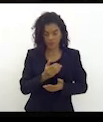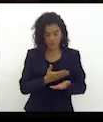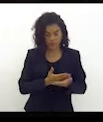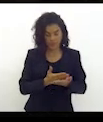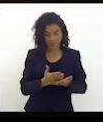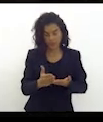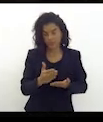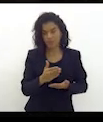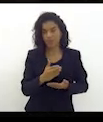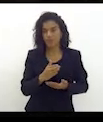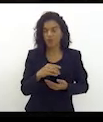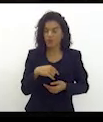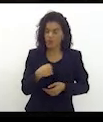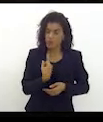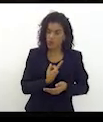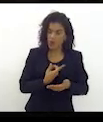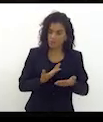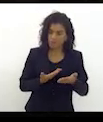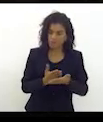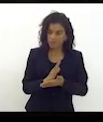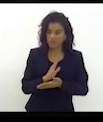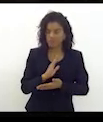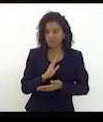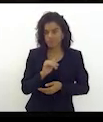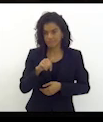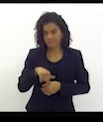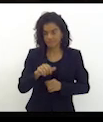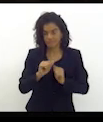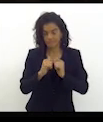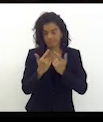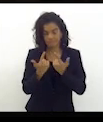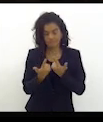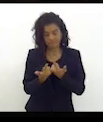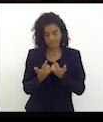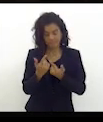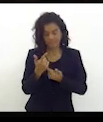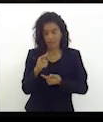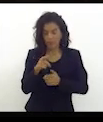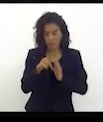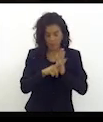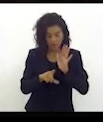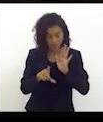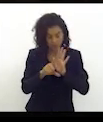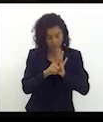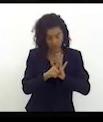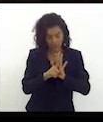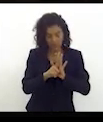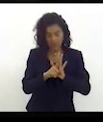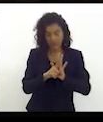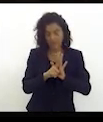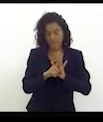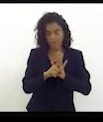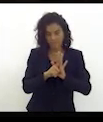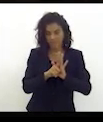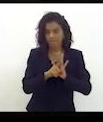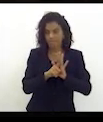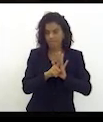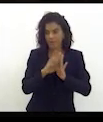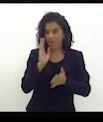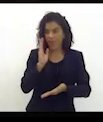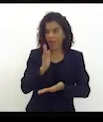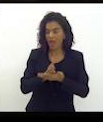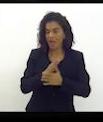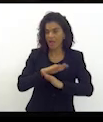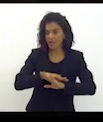aprovamos aqui nesta casa um projeto de lei acabando com